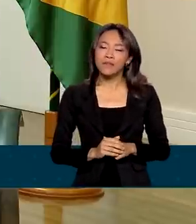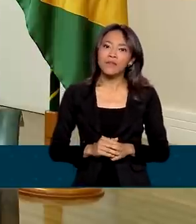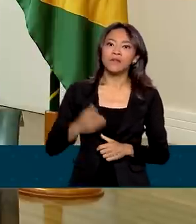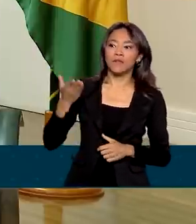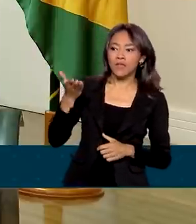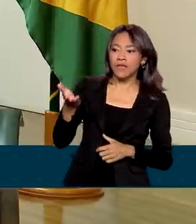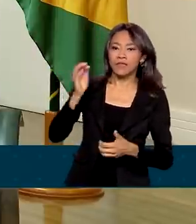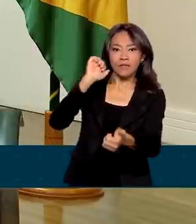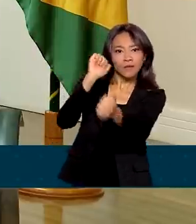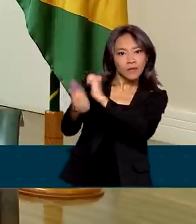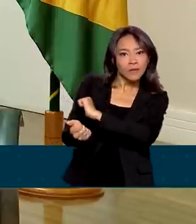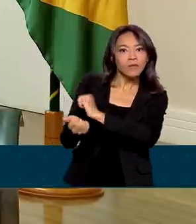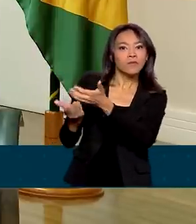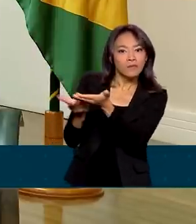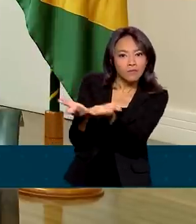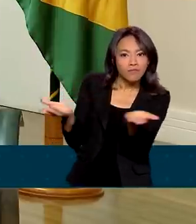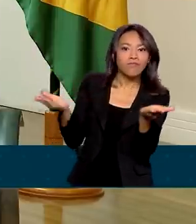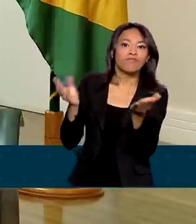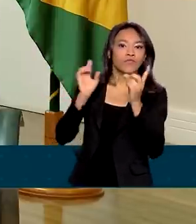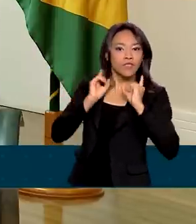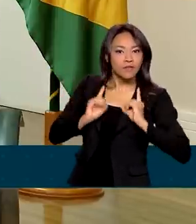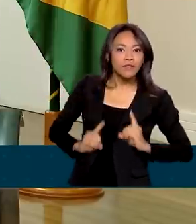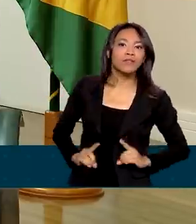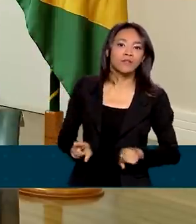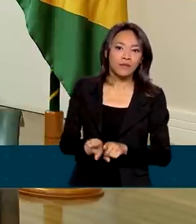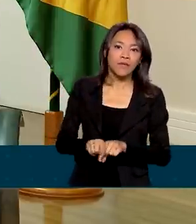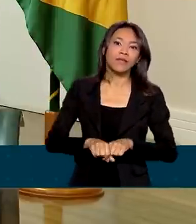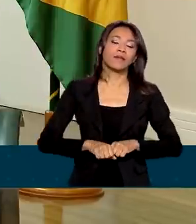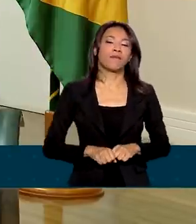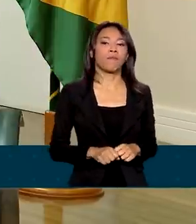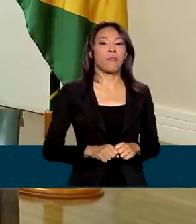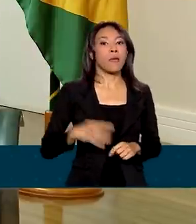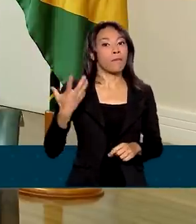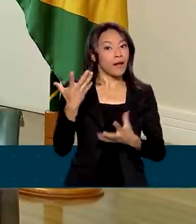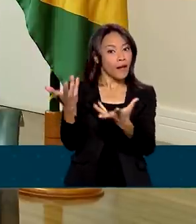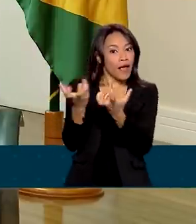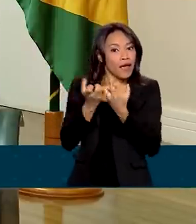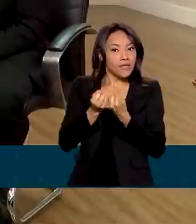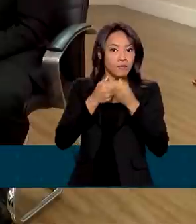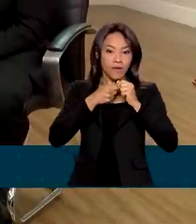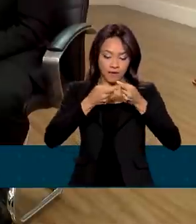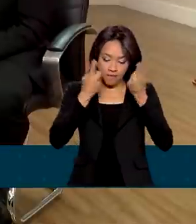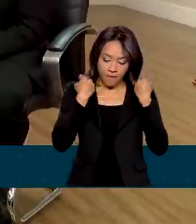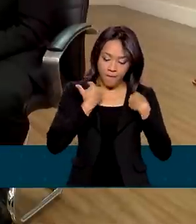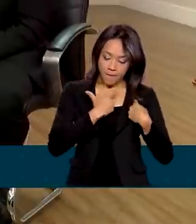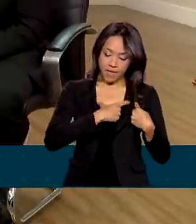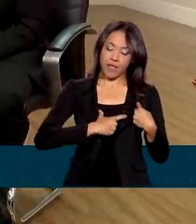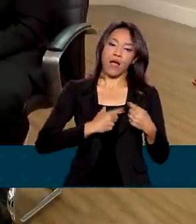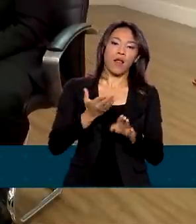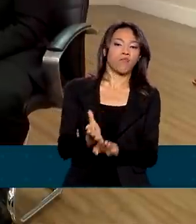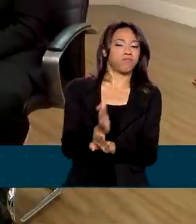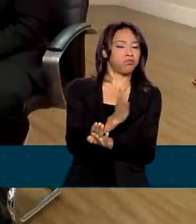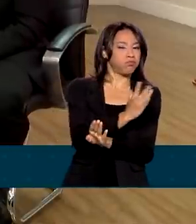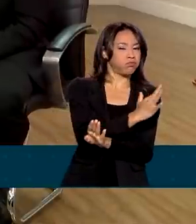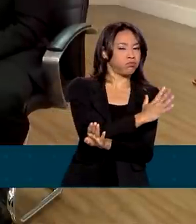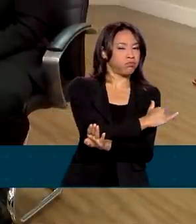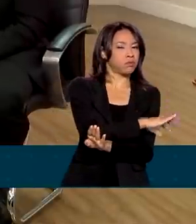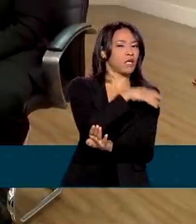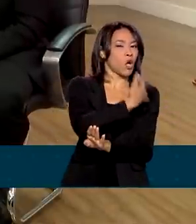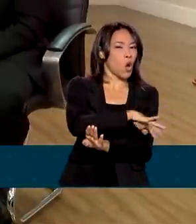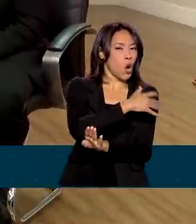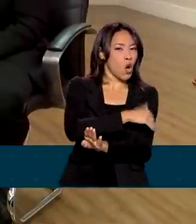Olimpíada e Paralimpíada. Para receber aquela medalha lá, há uma grande trajetória na vida de um atleta.